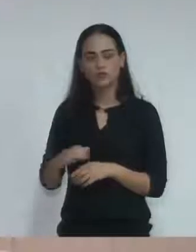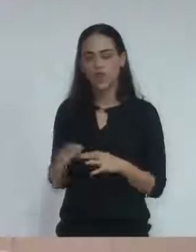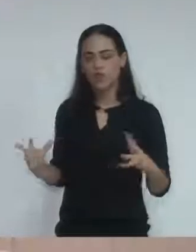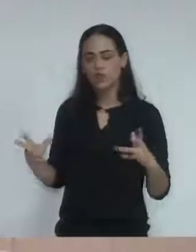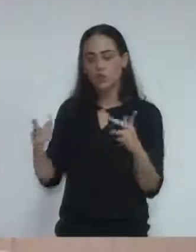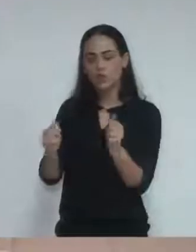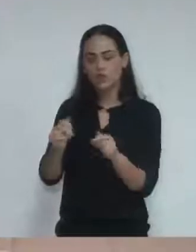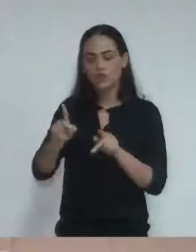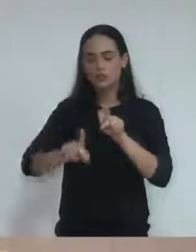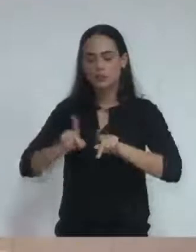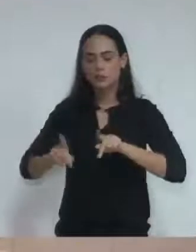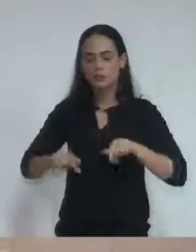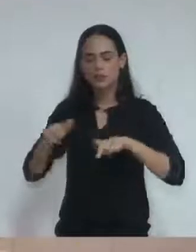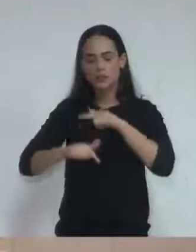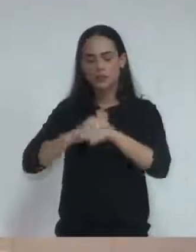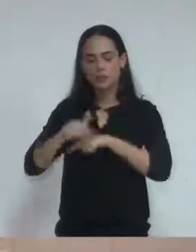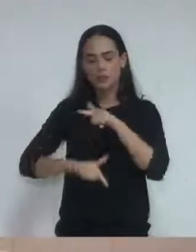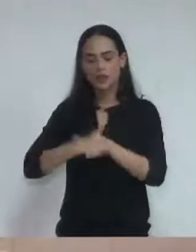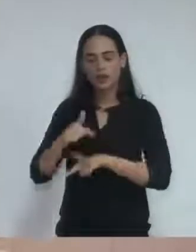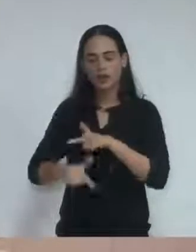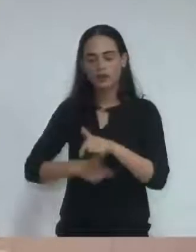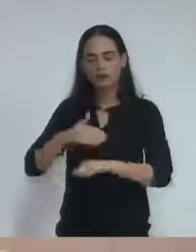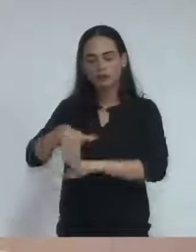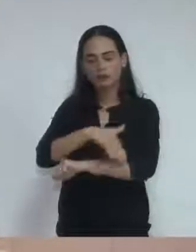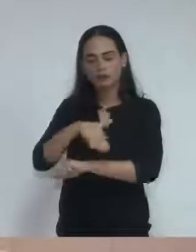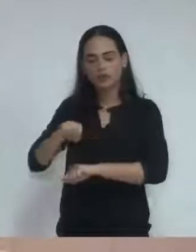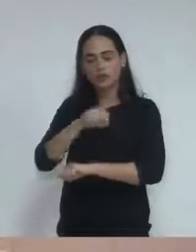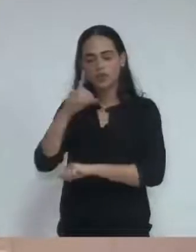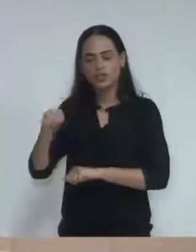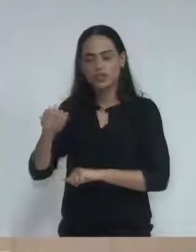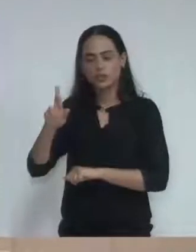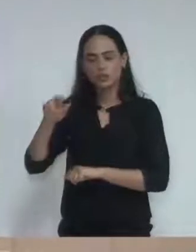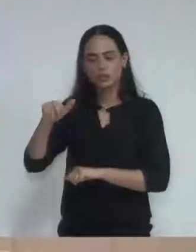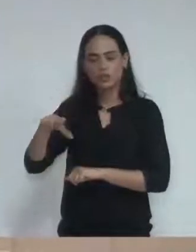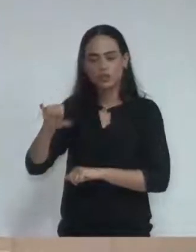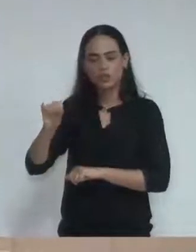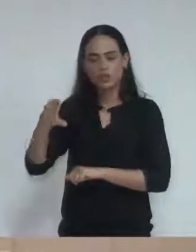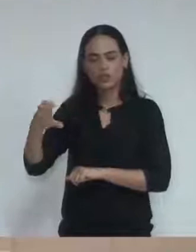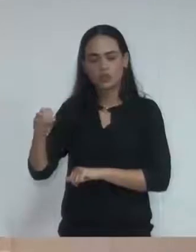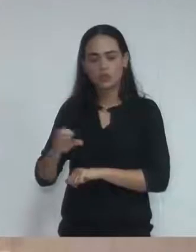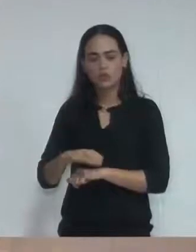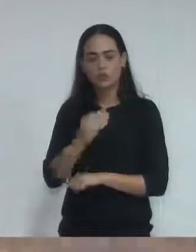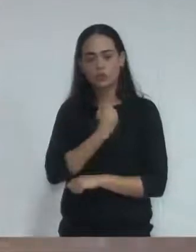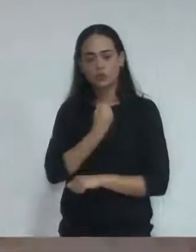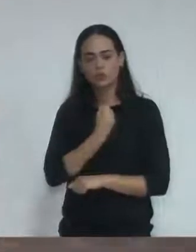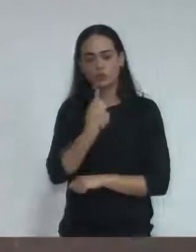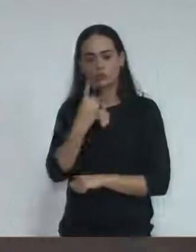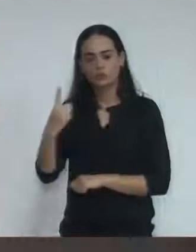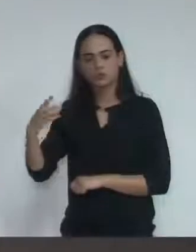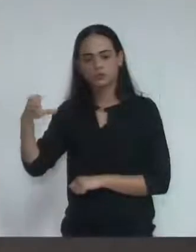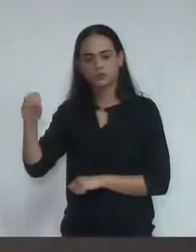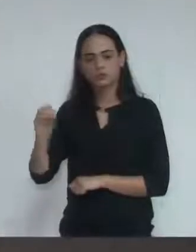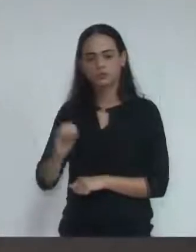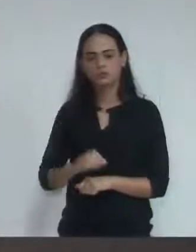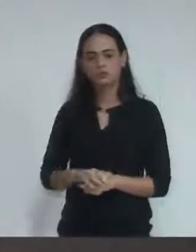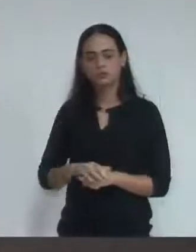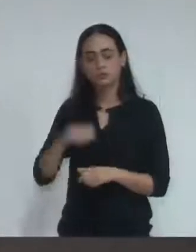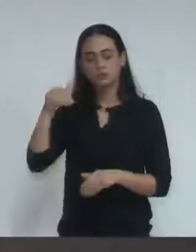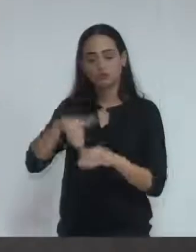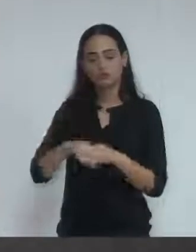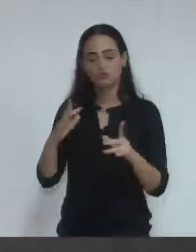e àquela comunidade. Localizada na rua São Francisco de Assis, número 110, bairro Vila João XXIII, Vinheta.